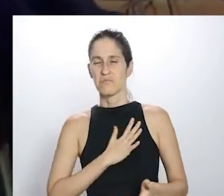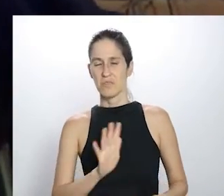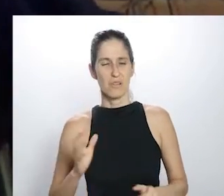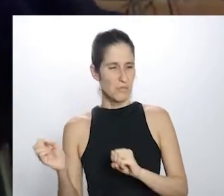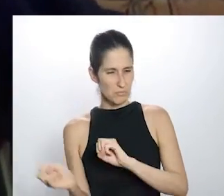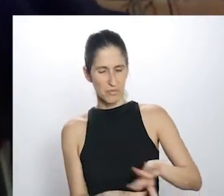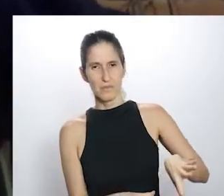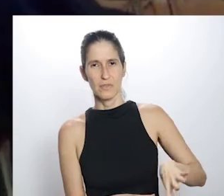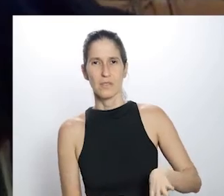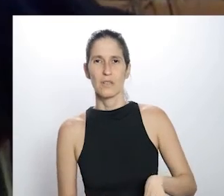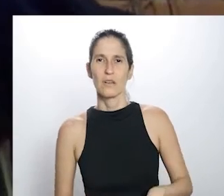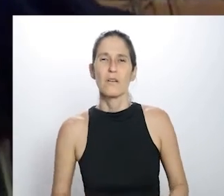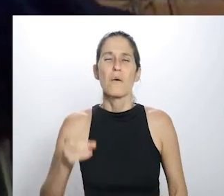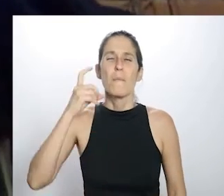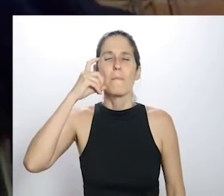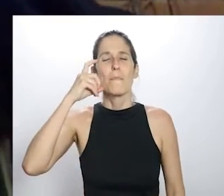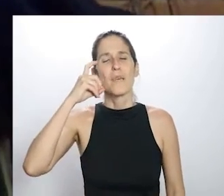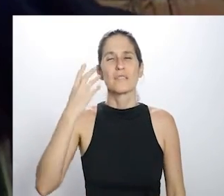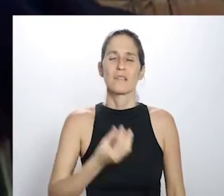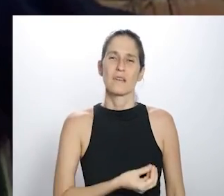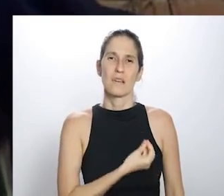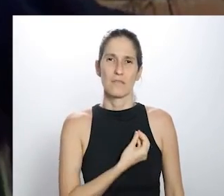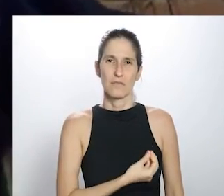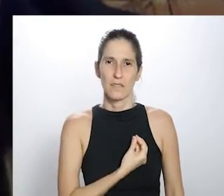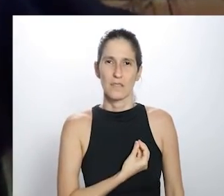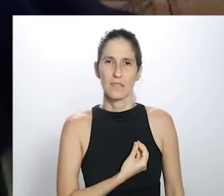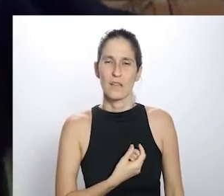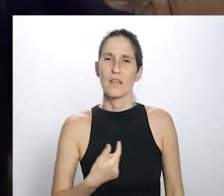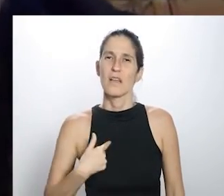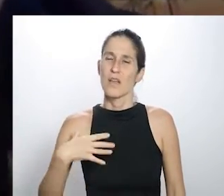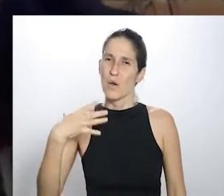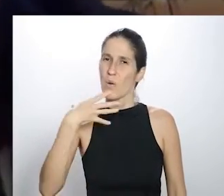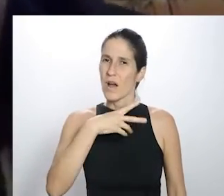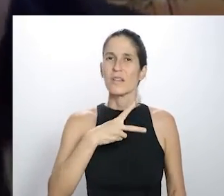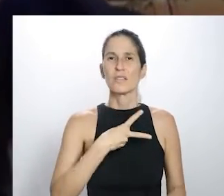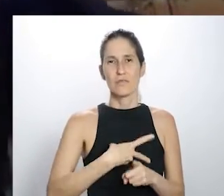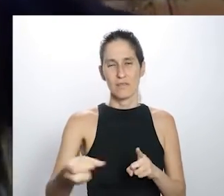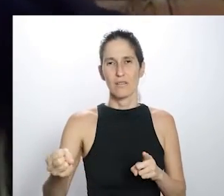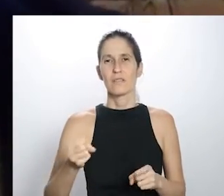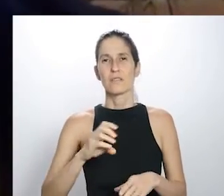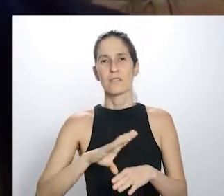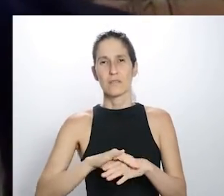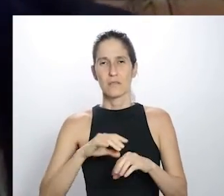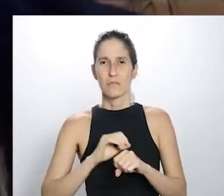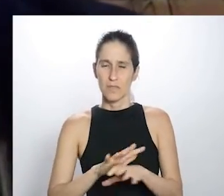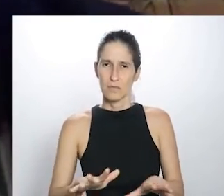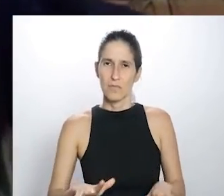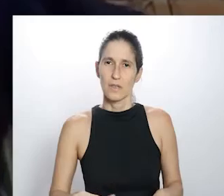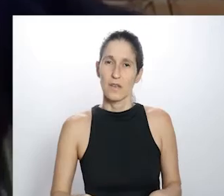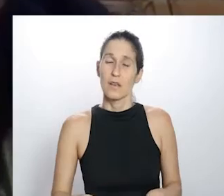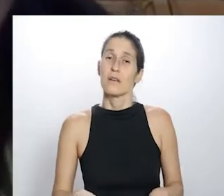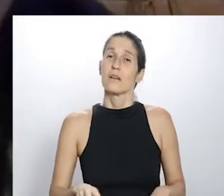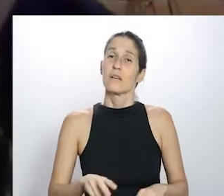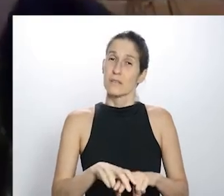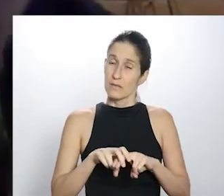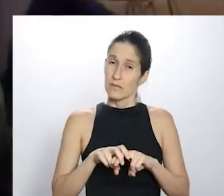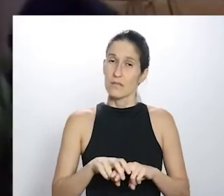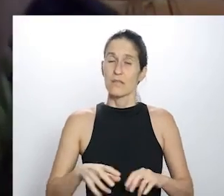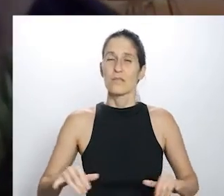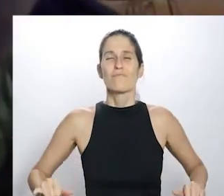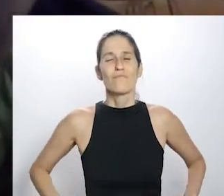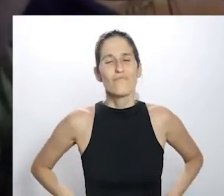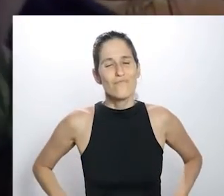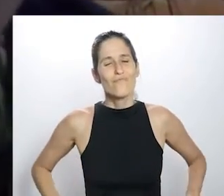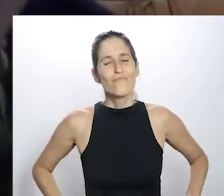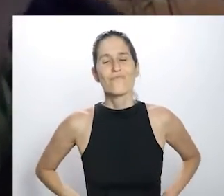vai acontecer. A gente... Não vai derrubar a gente isso. A gente vai sofrer. Já